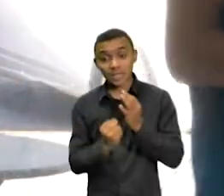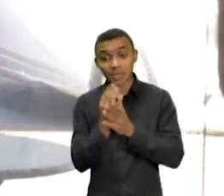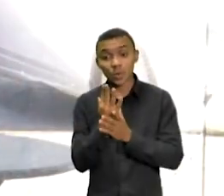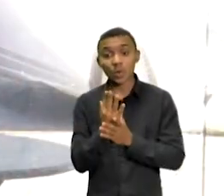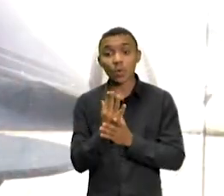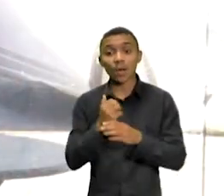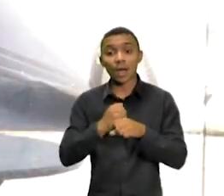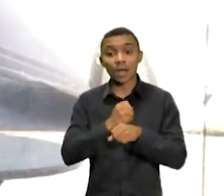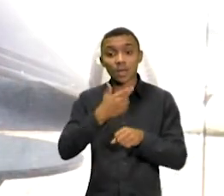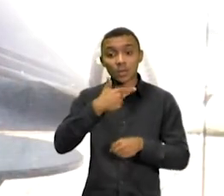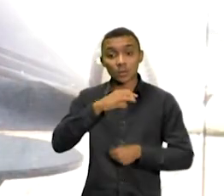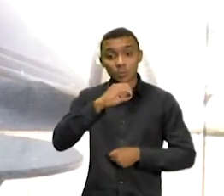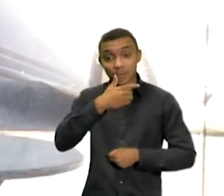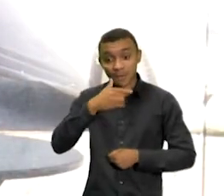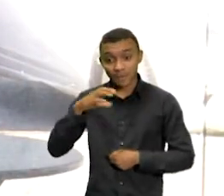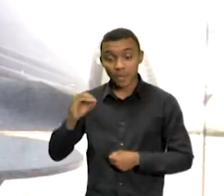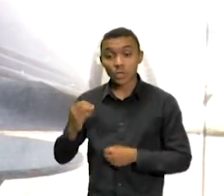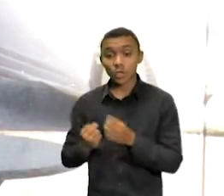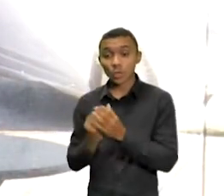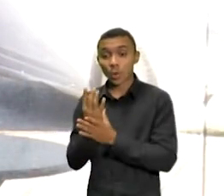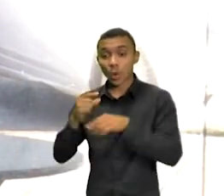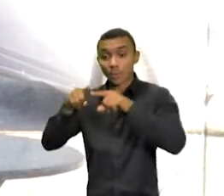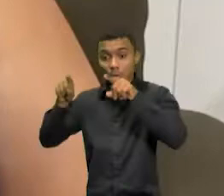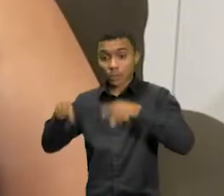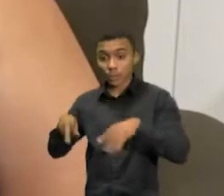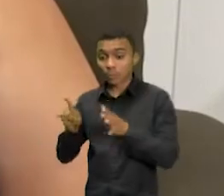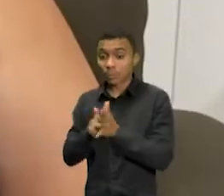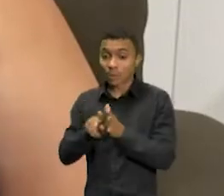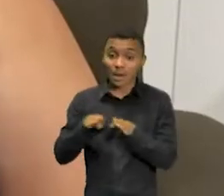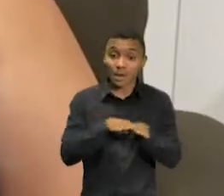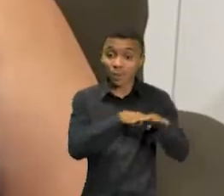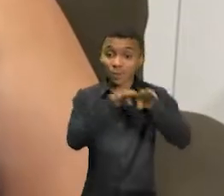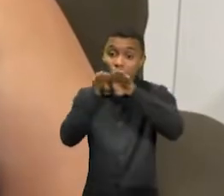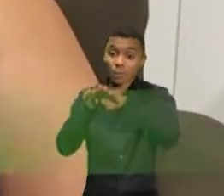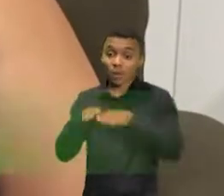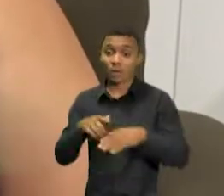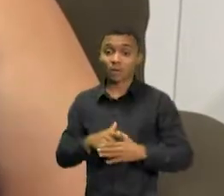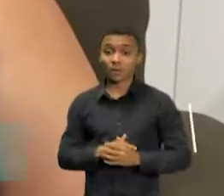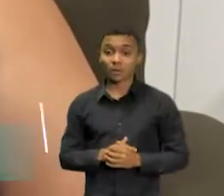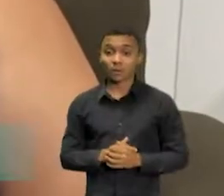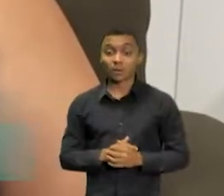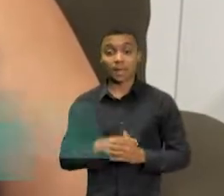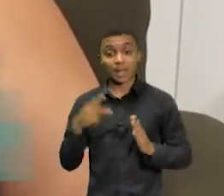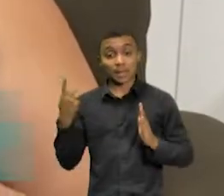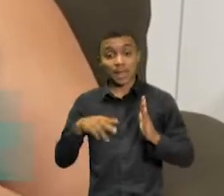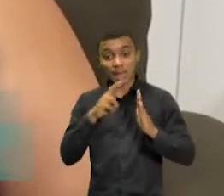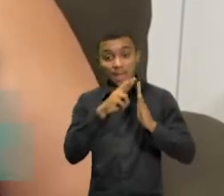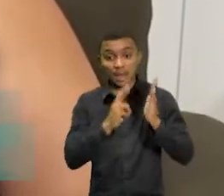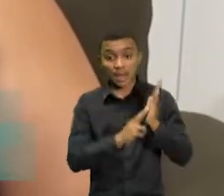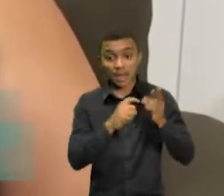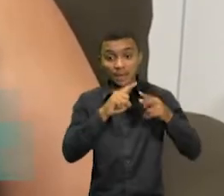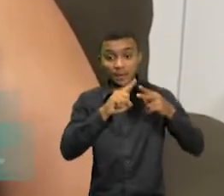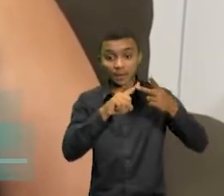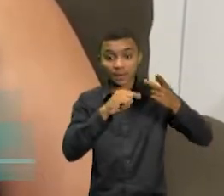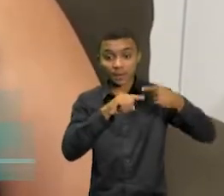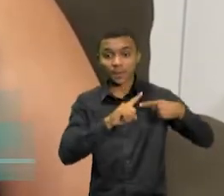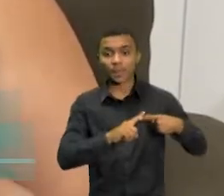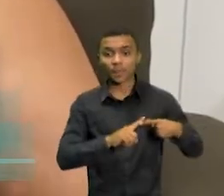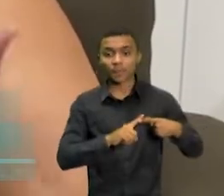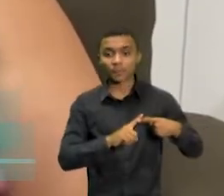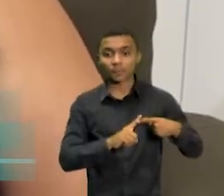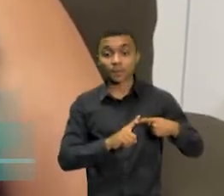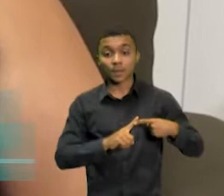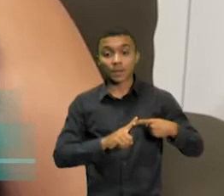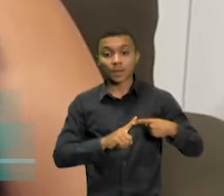diretrizes para a promoção de igualdade de gênero. Nas nossas diretrizes, há dois eixos. Um eixo mais interno, voltado às